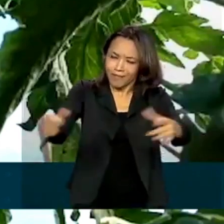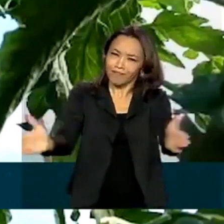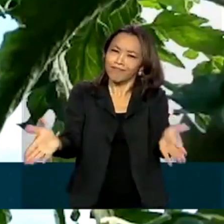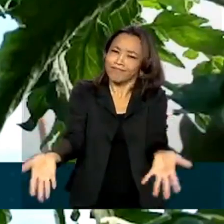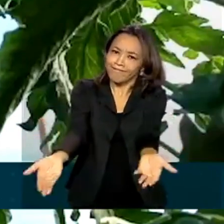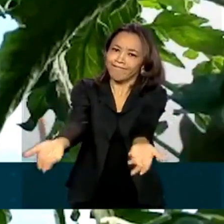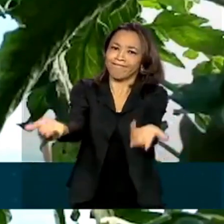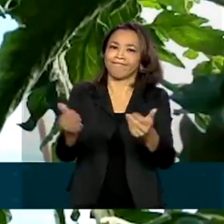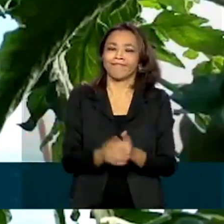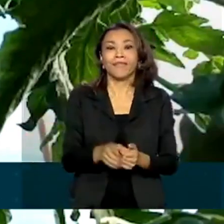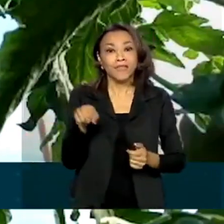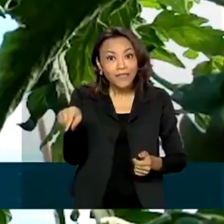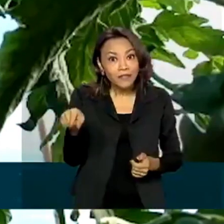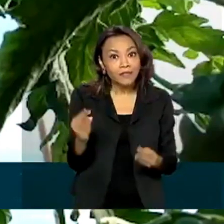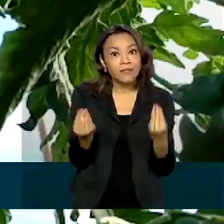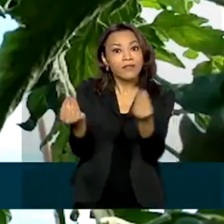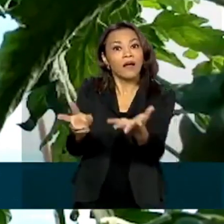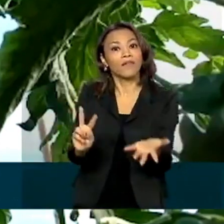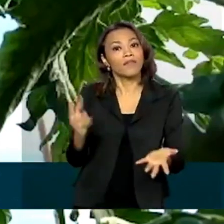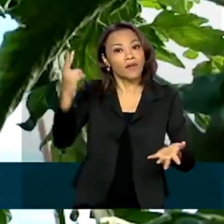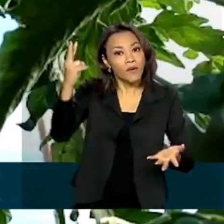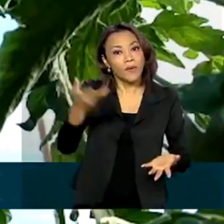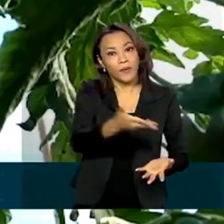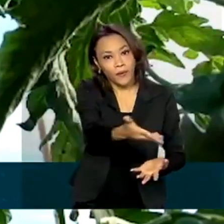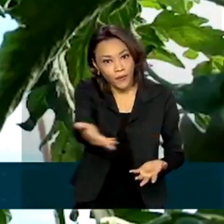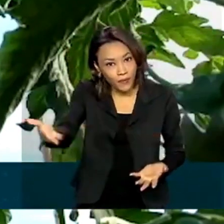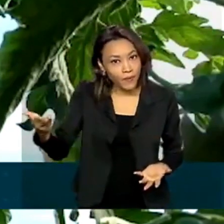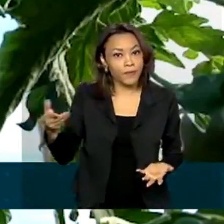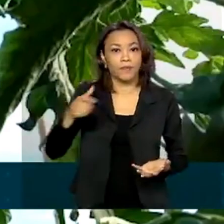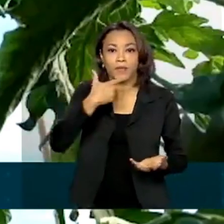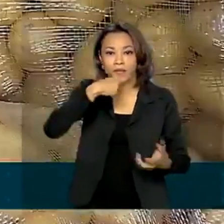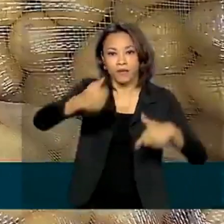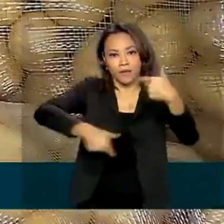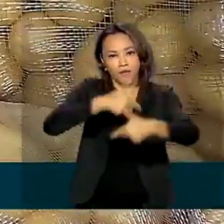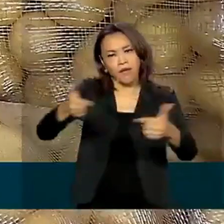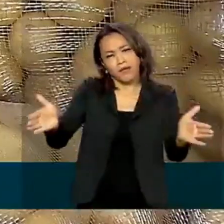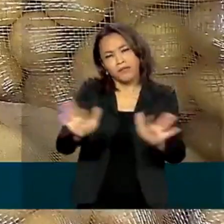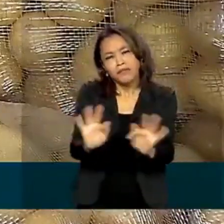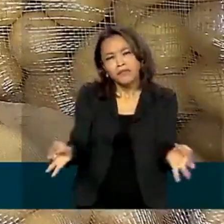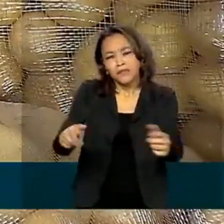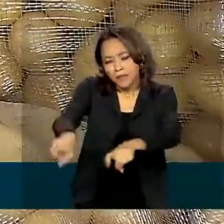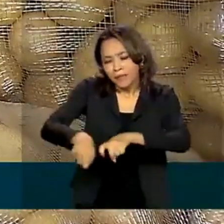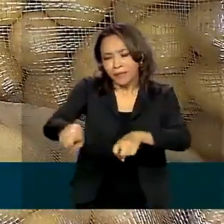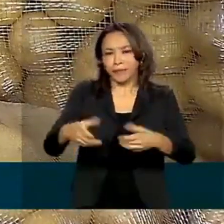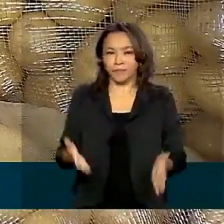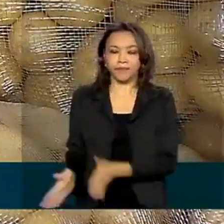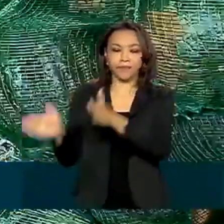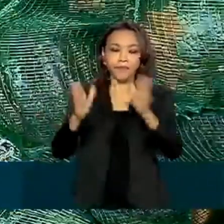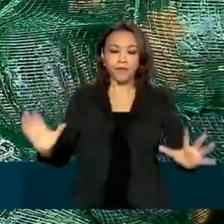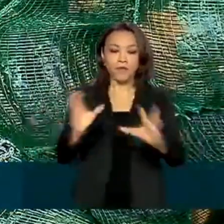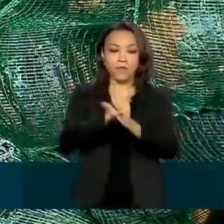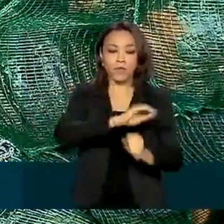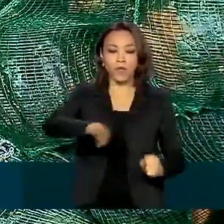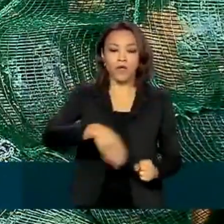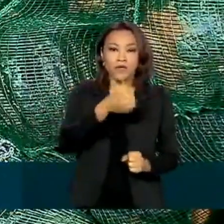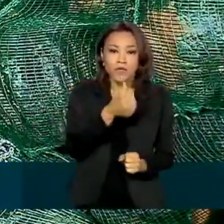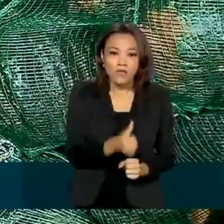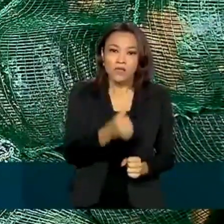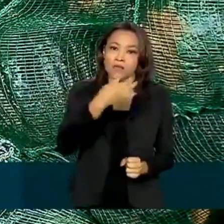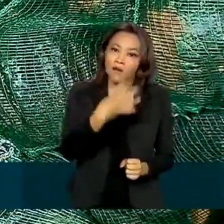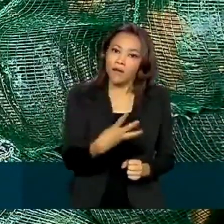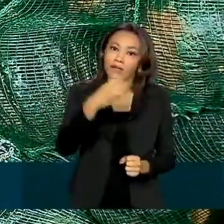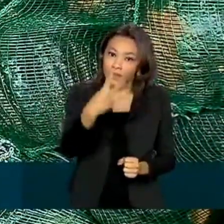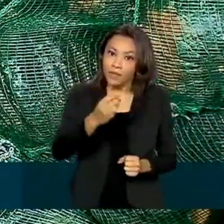dando valor um pouco mais ao produto do pequeno produtor rural. No total, o governo destinou 643